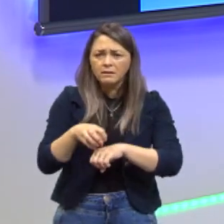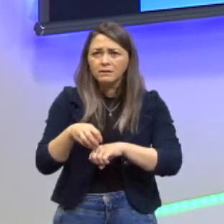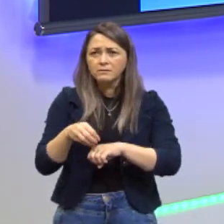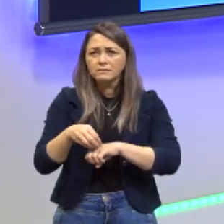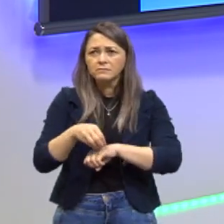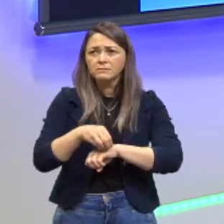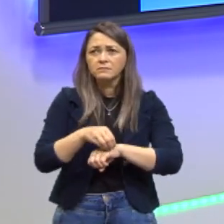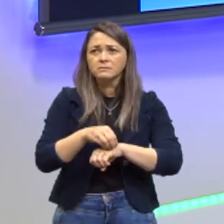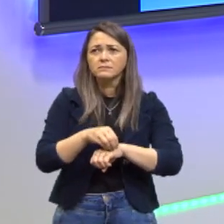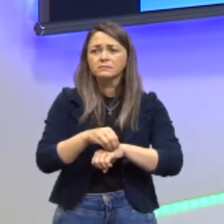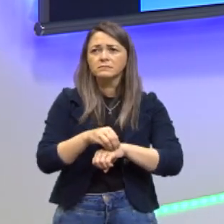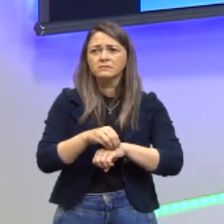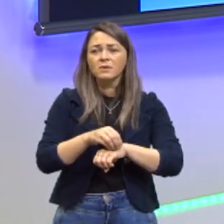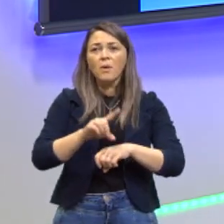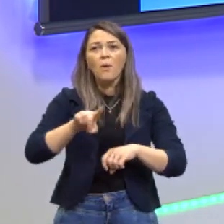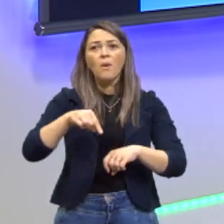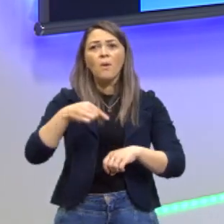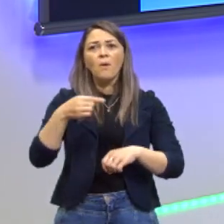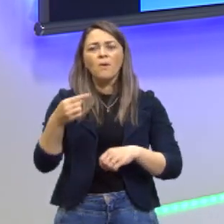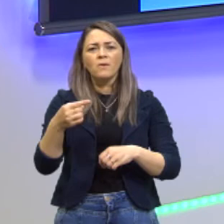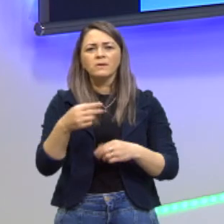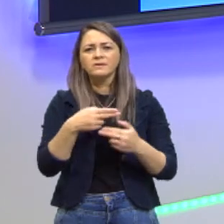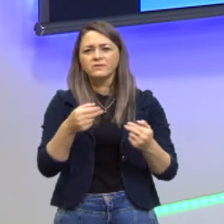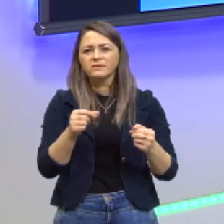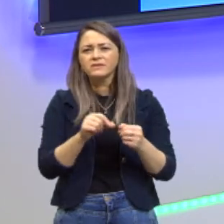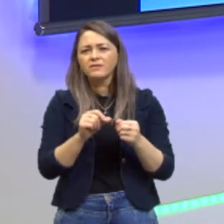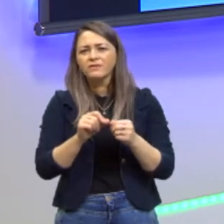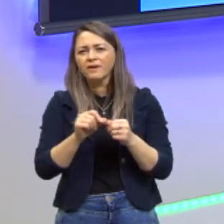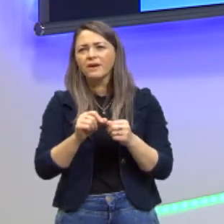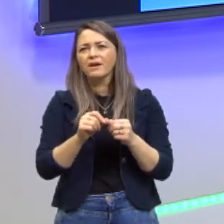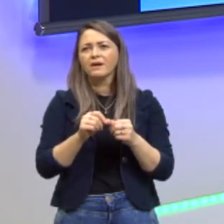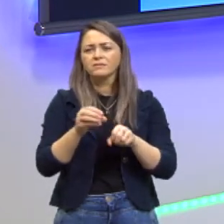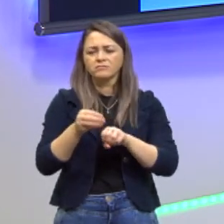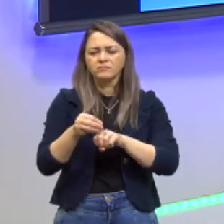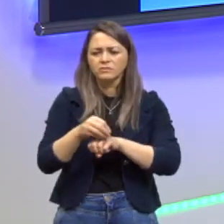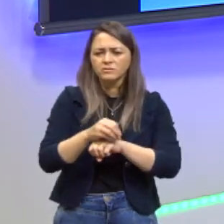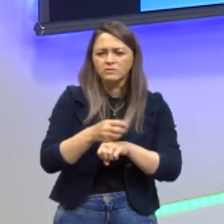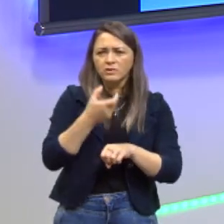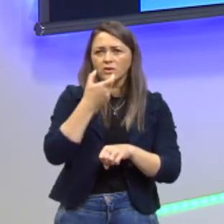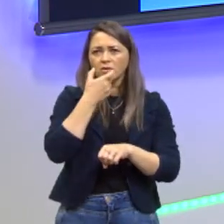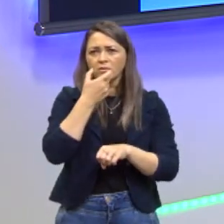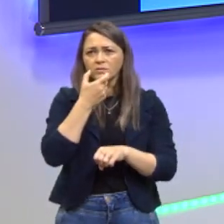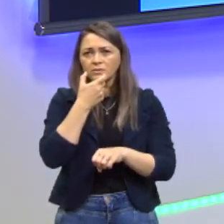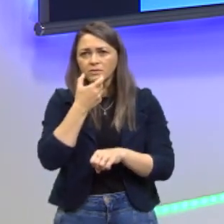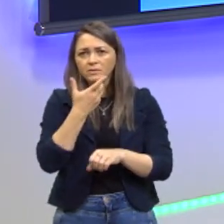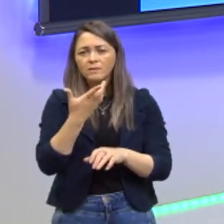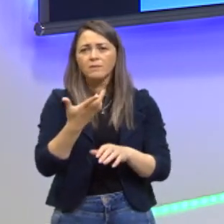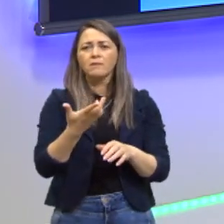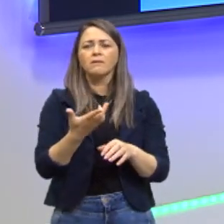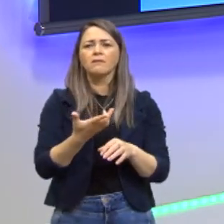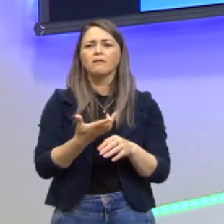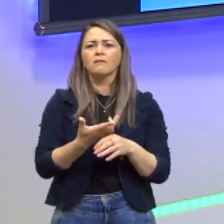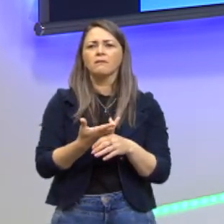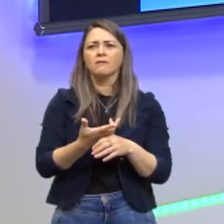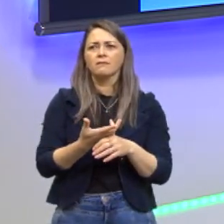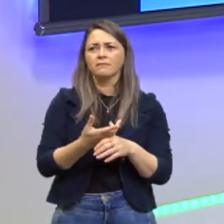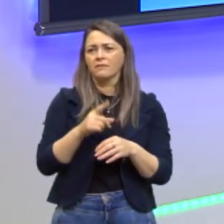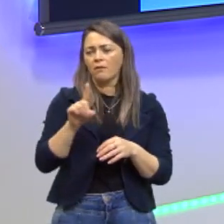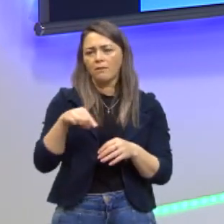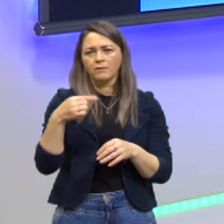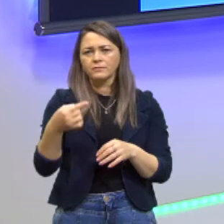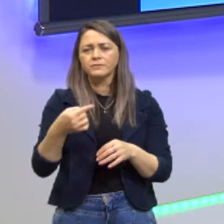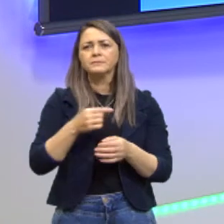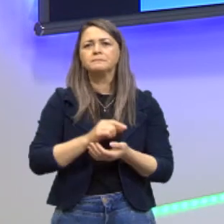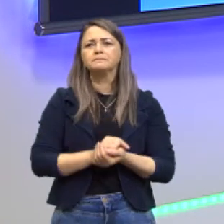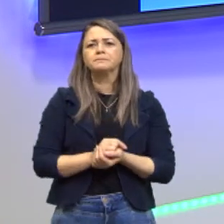os derivados da soja, não é? Algum biscoito que contém aquela soja transgênica e assim por diante.